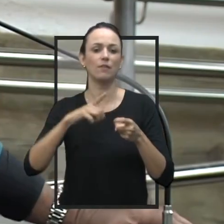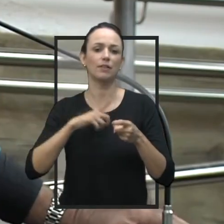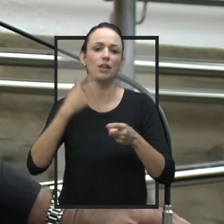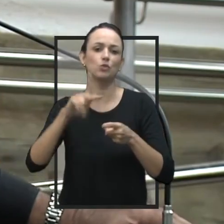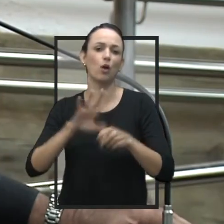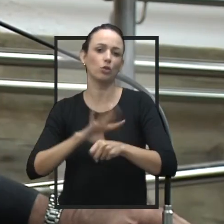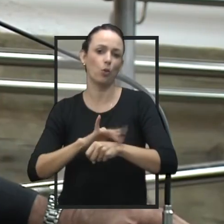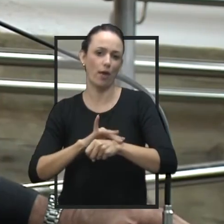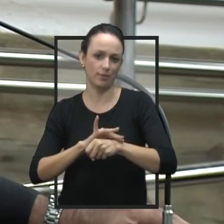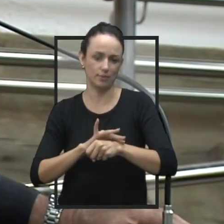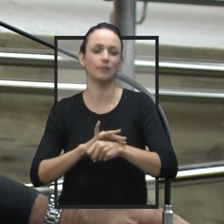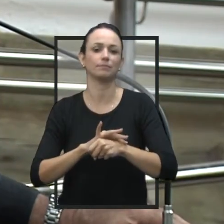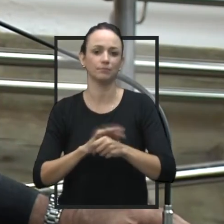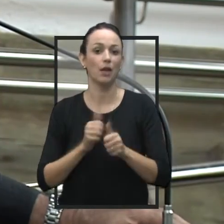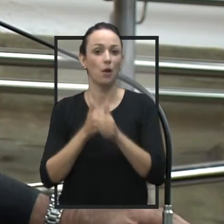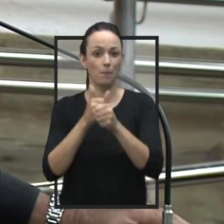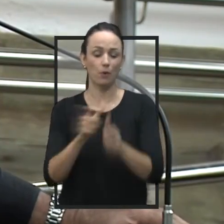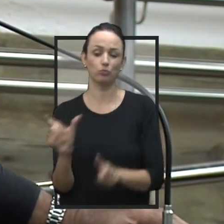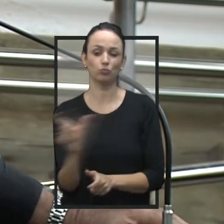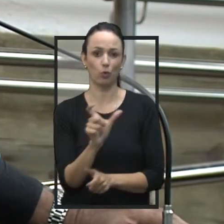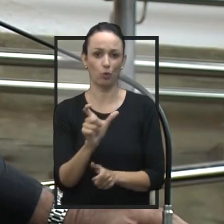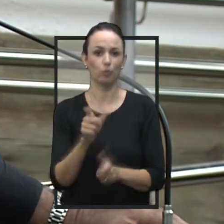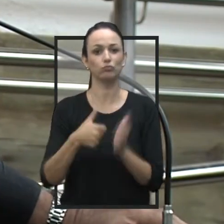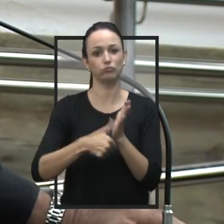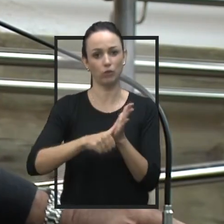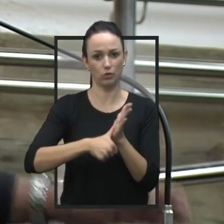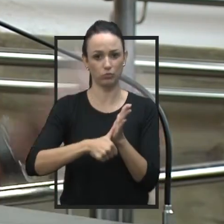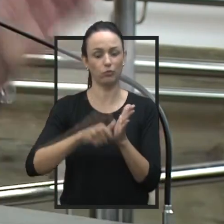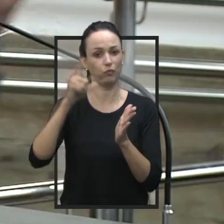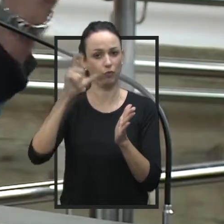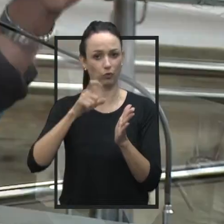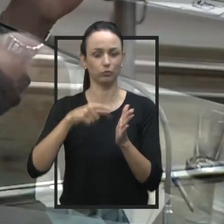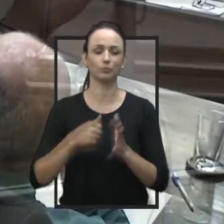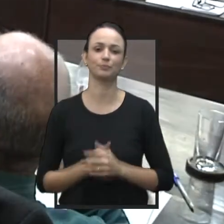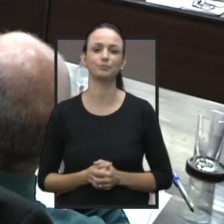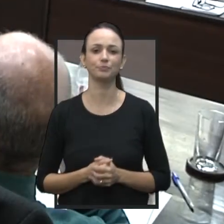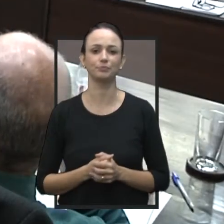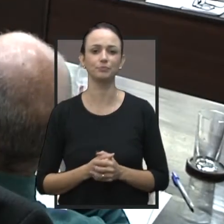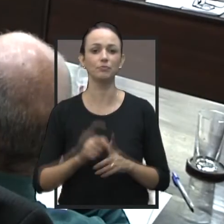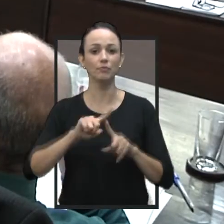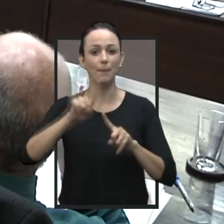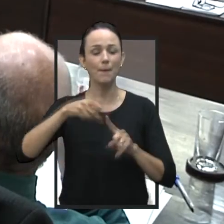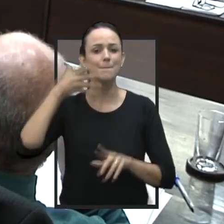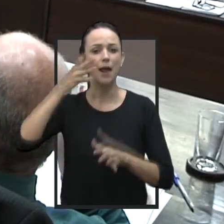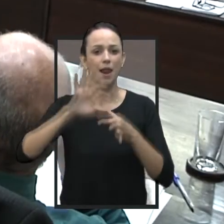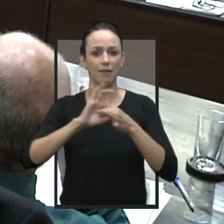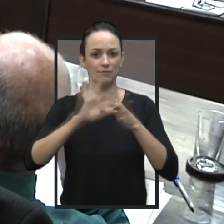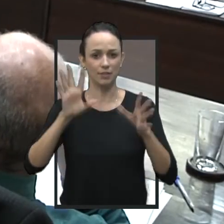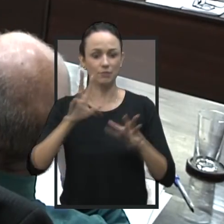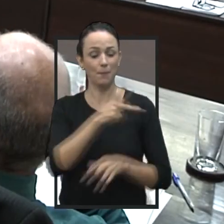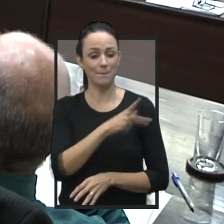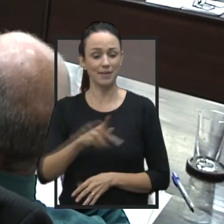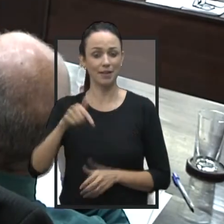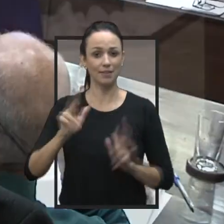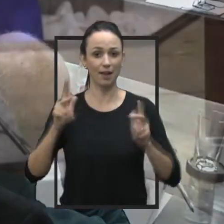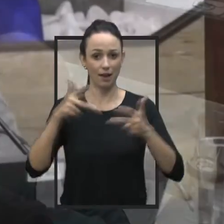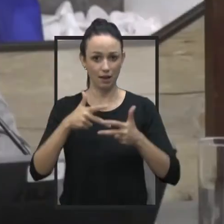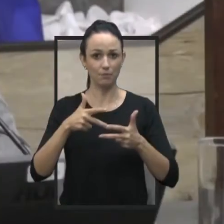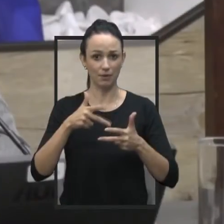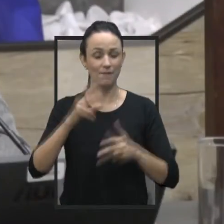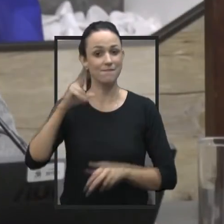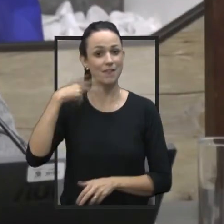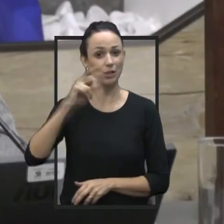comprovação de sua doença, acompanhado com o documento de identidade com foto. Após a palavra livre, o presidente da Câmara